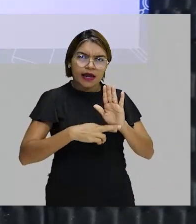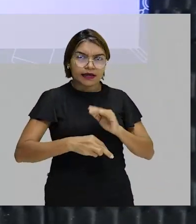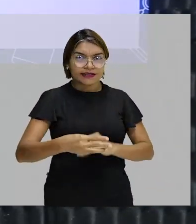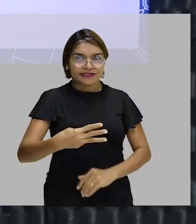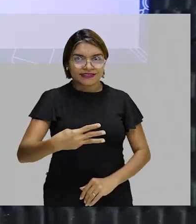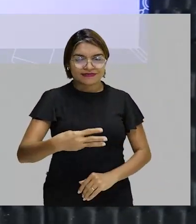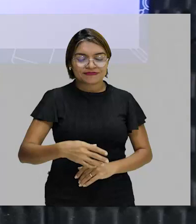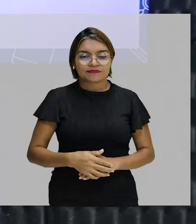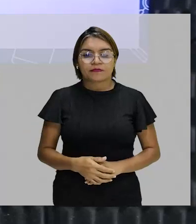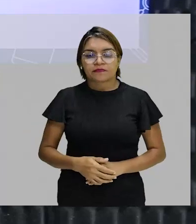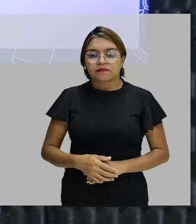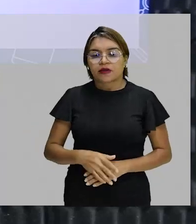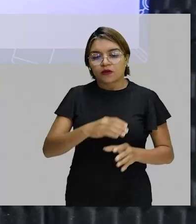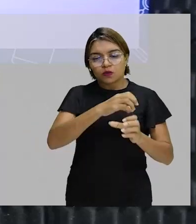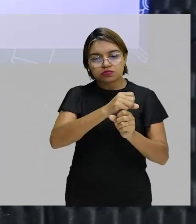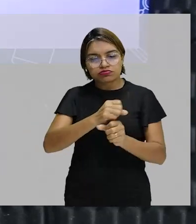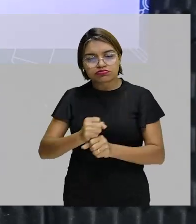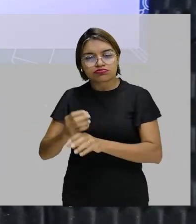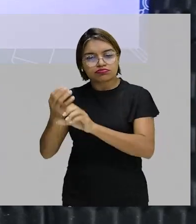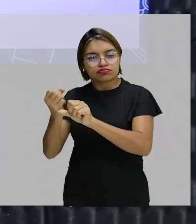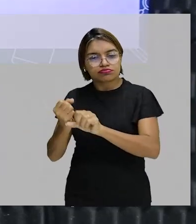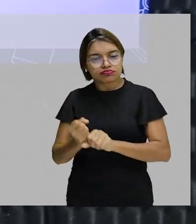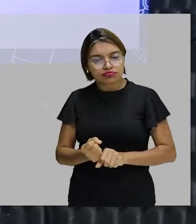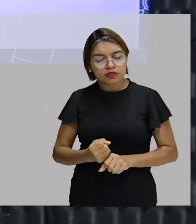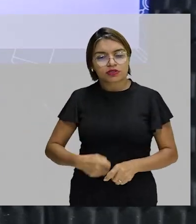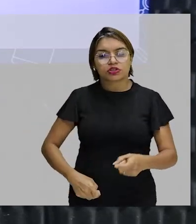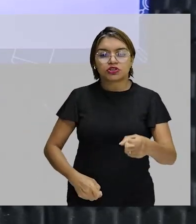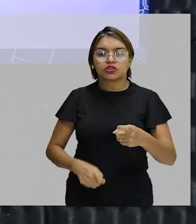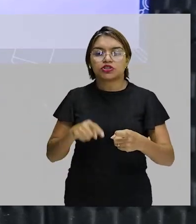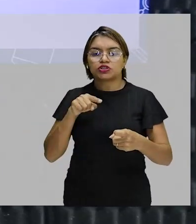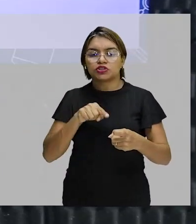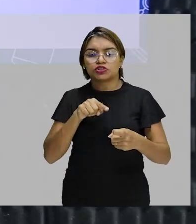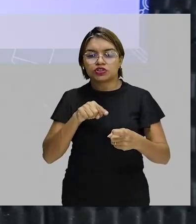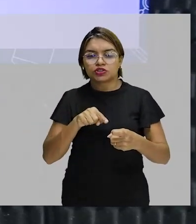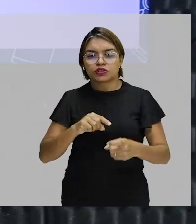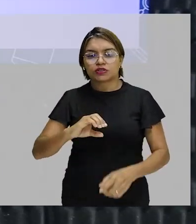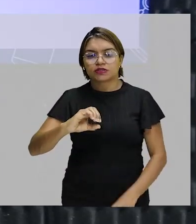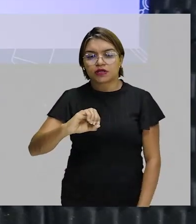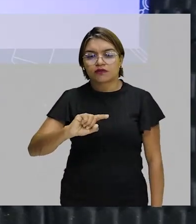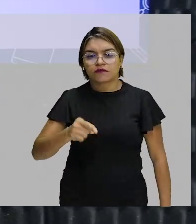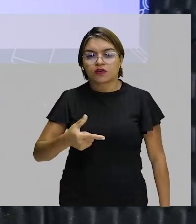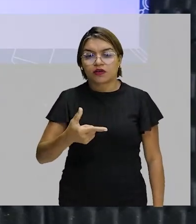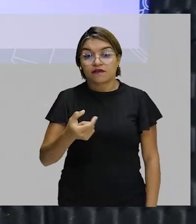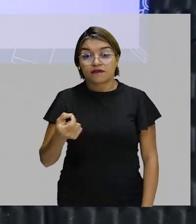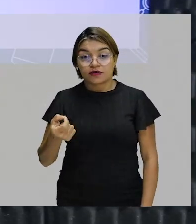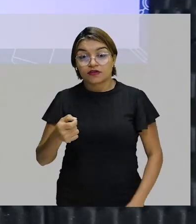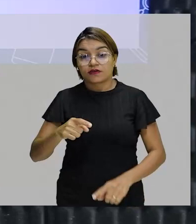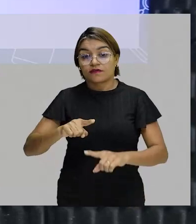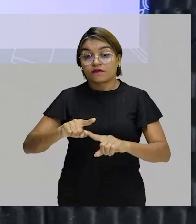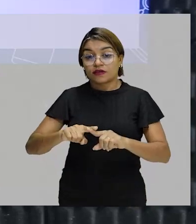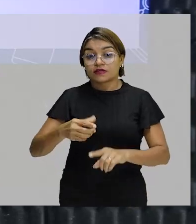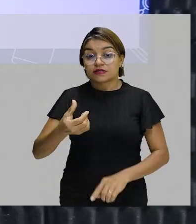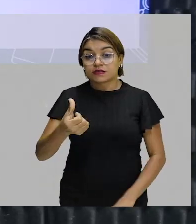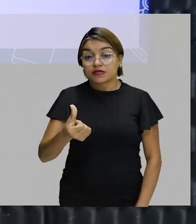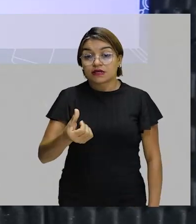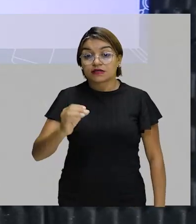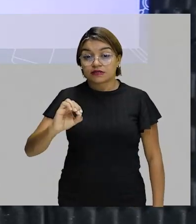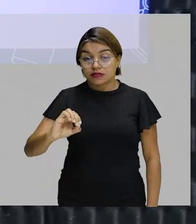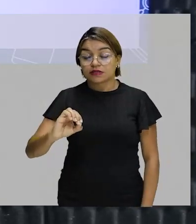Então, meios pelo extremo, que vai ser x? 0,20 vezes 60,